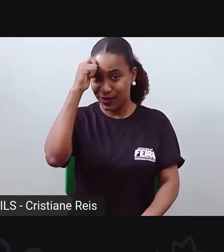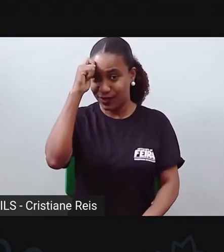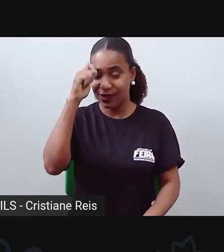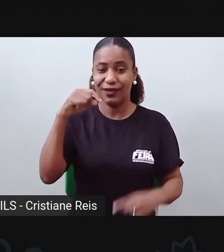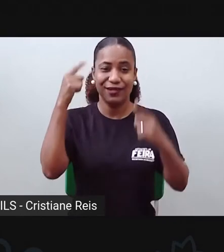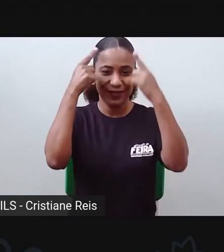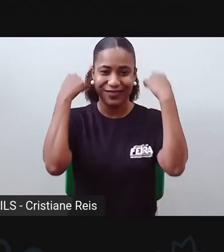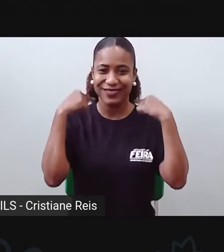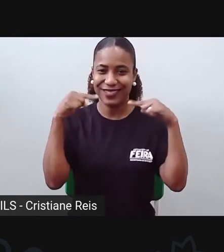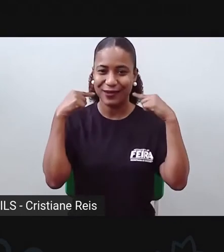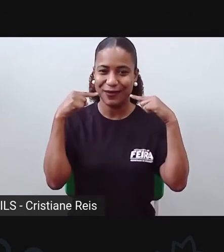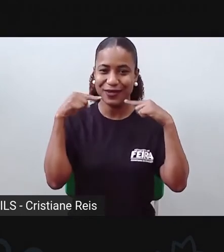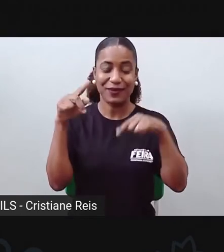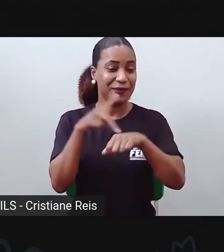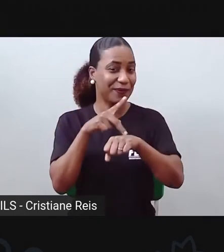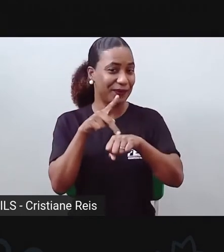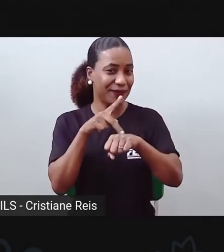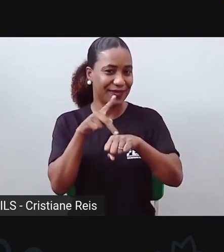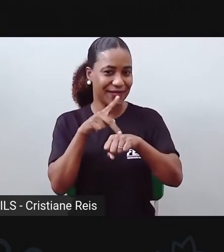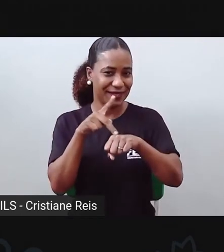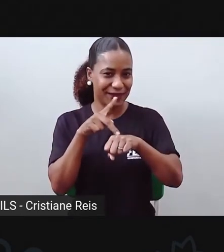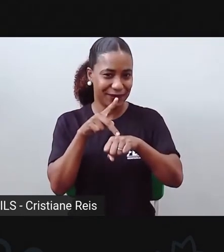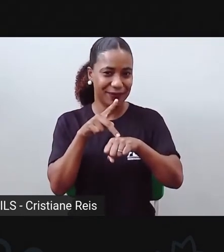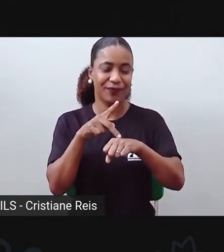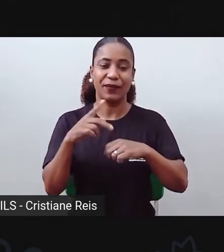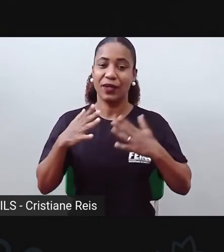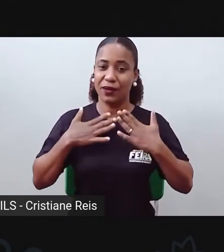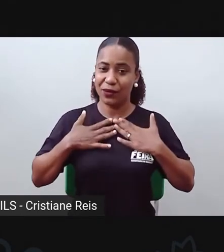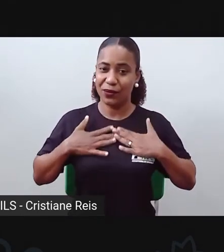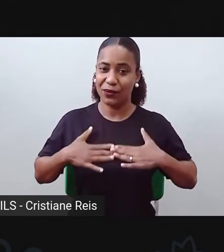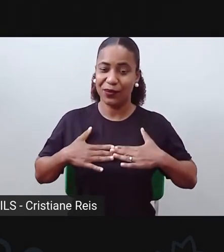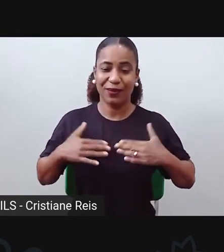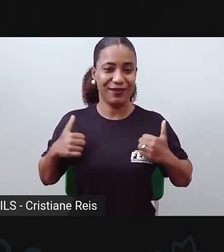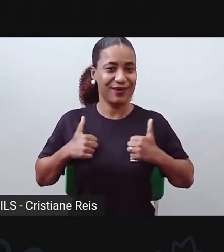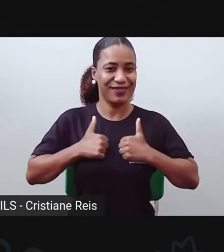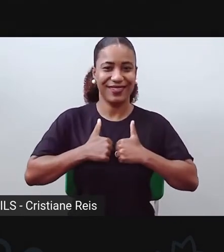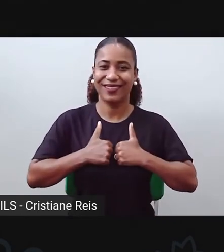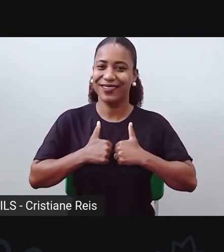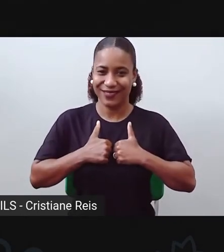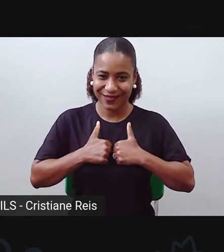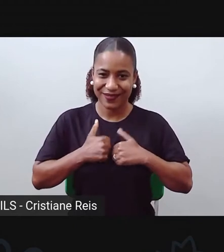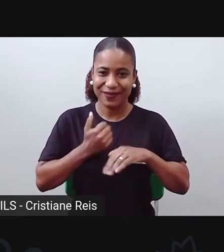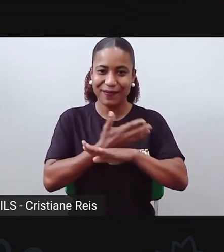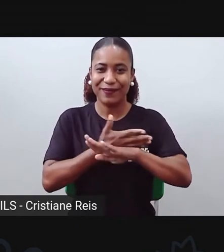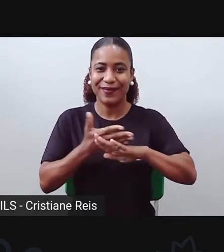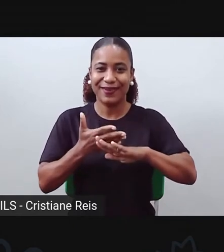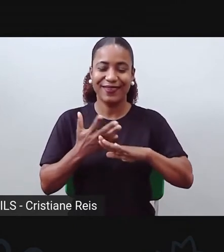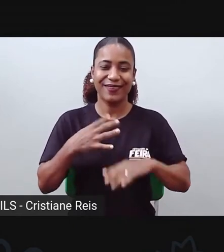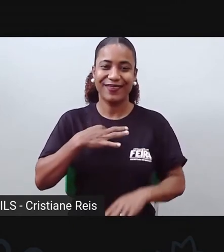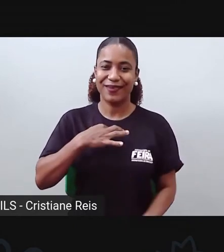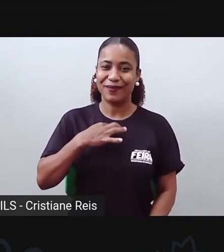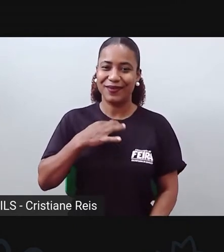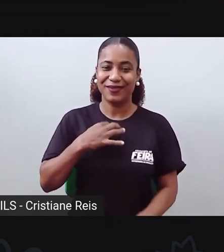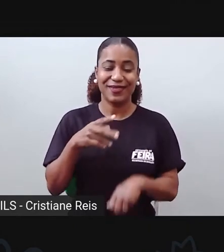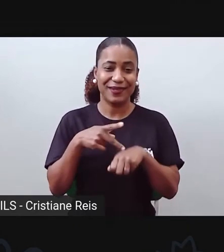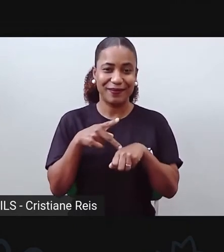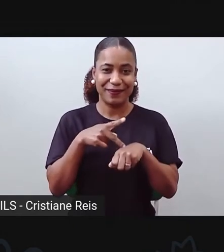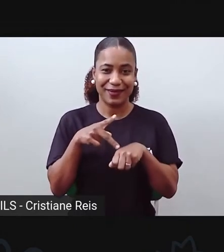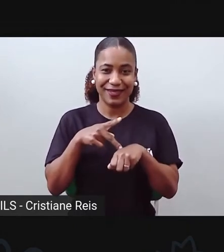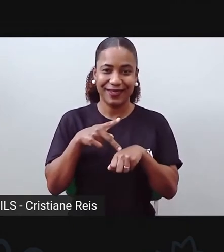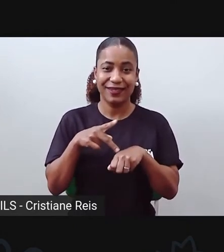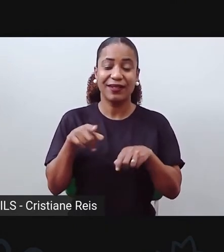altura do ombro. Estou trajando um jaleco branco, uma blusa preta, uso óculos.